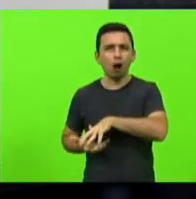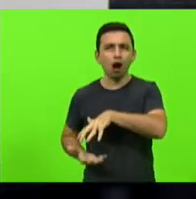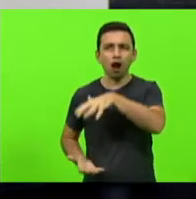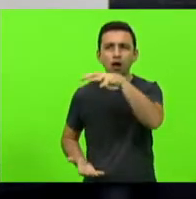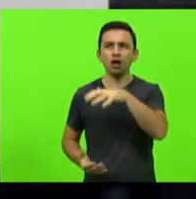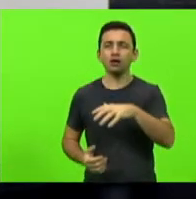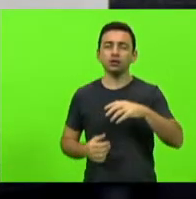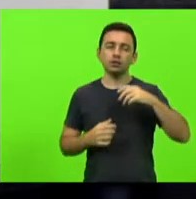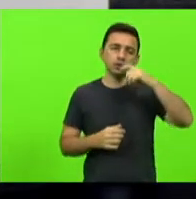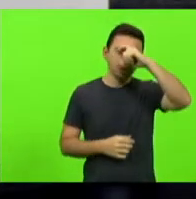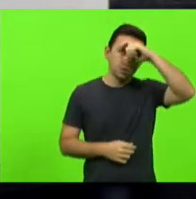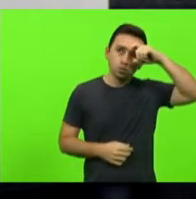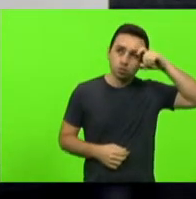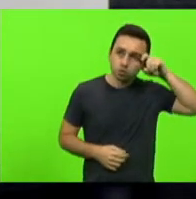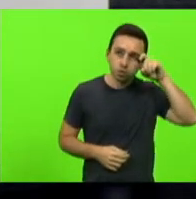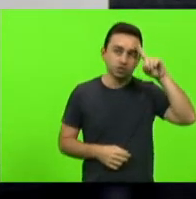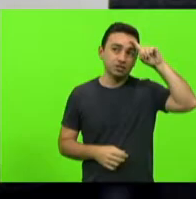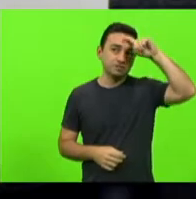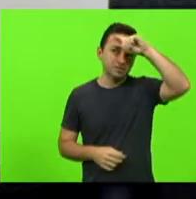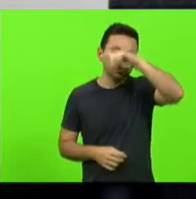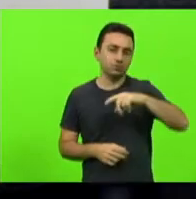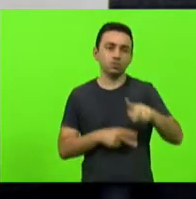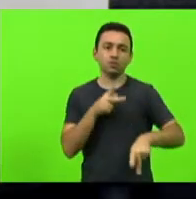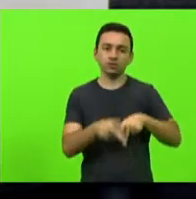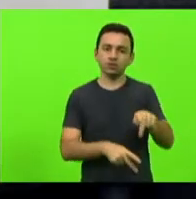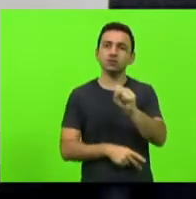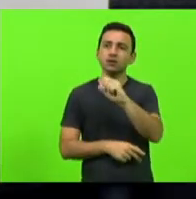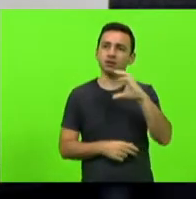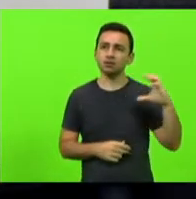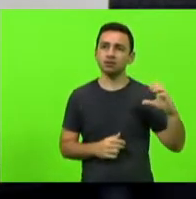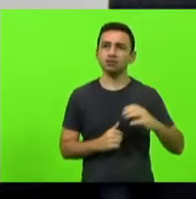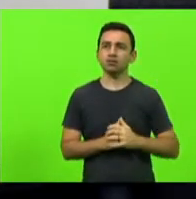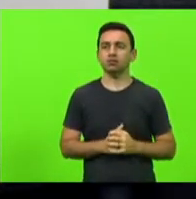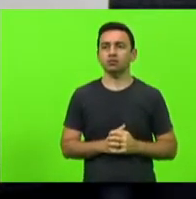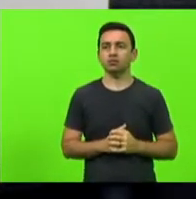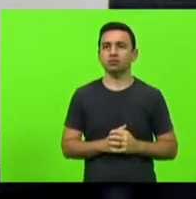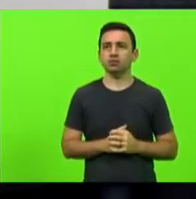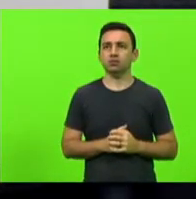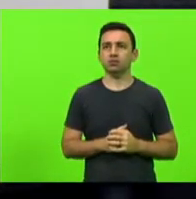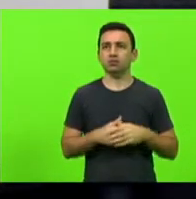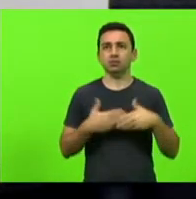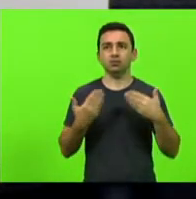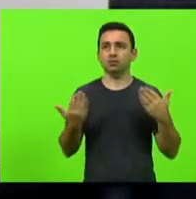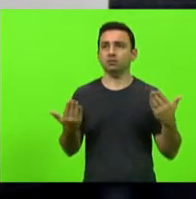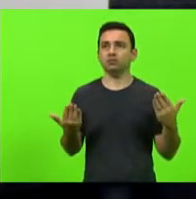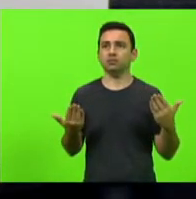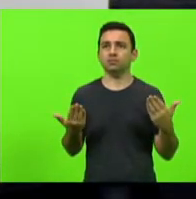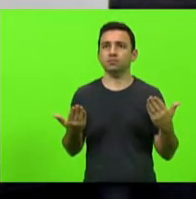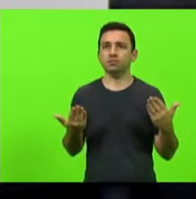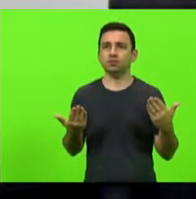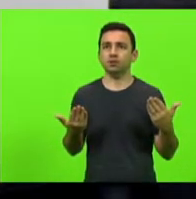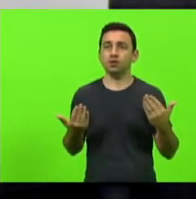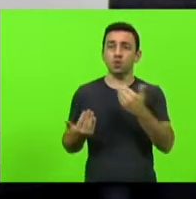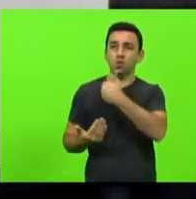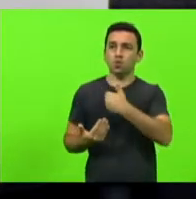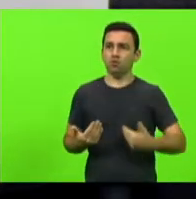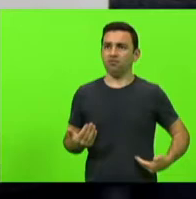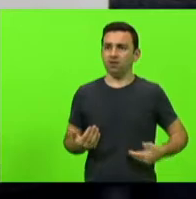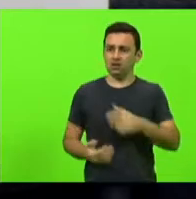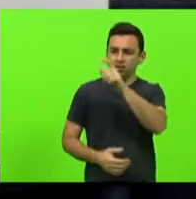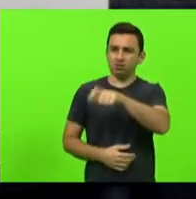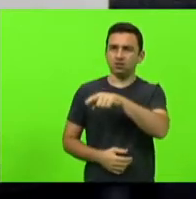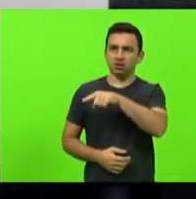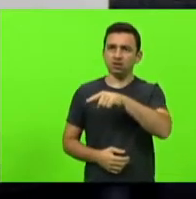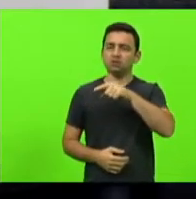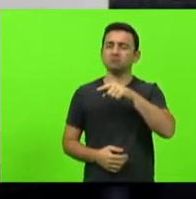suor, com o braço dos catarinenses. e o governador e o